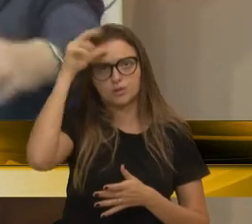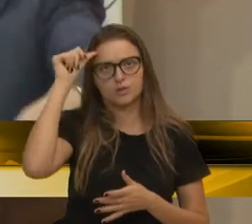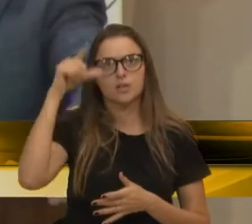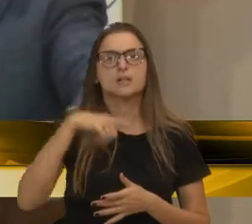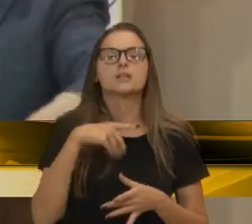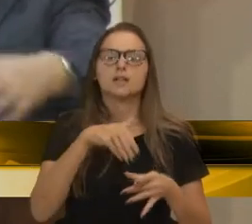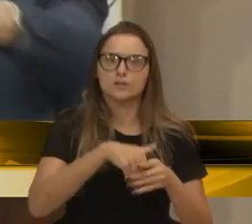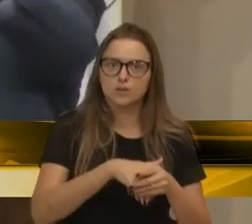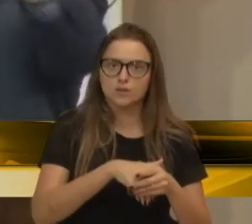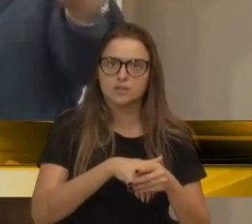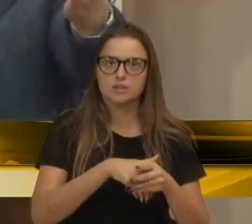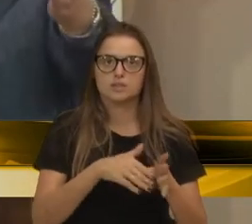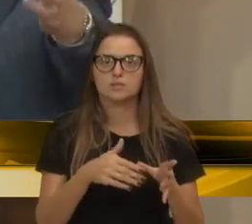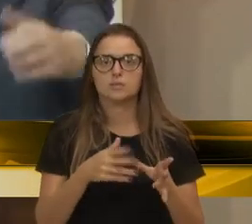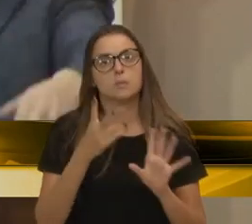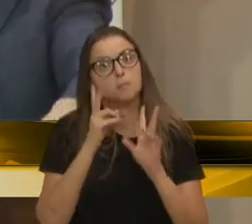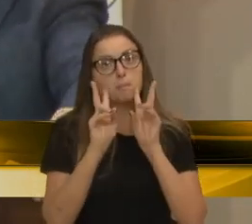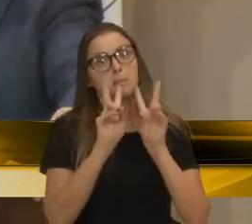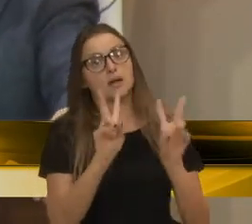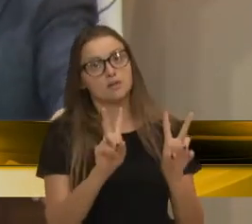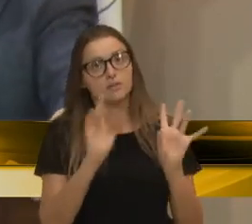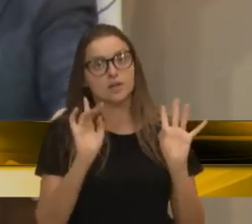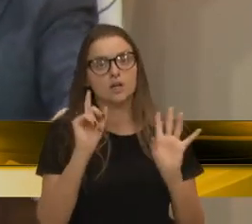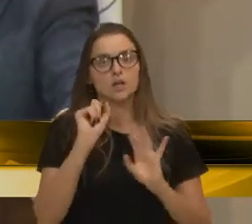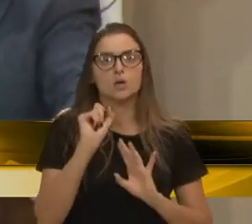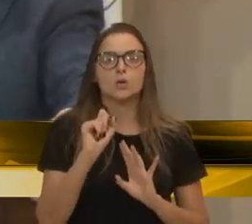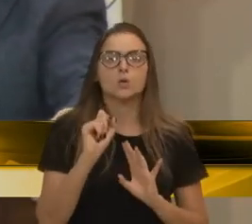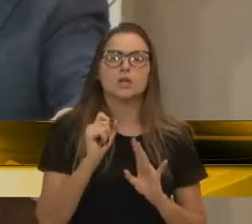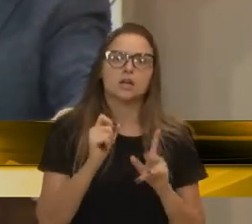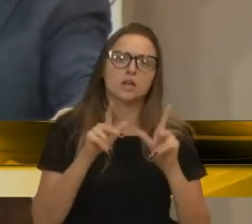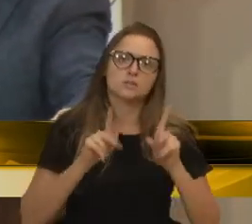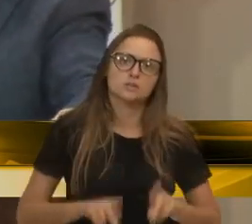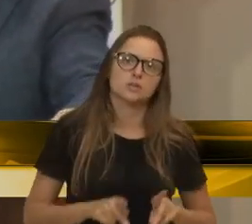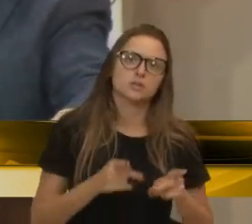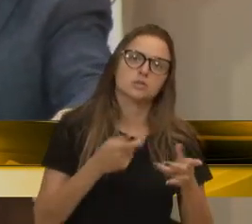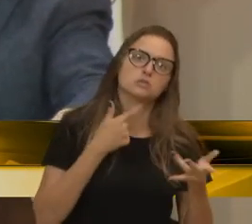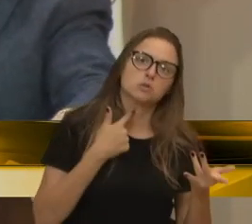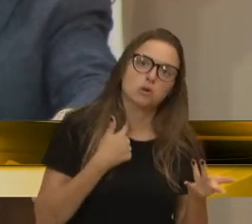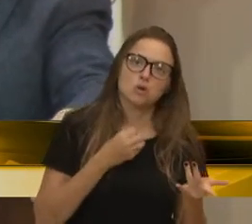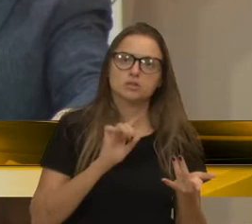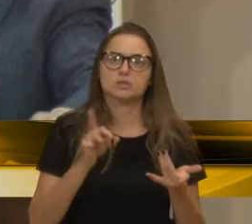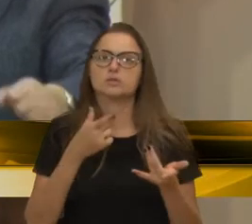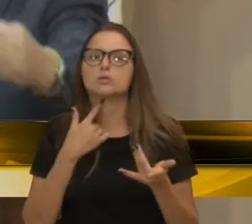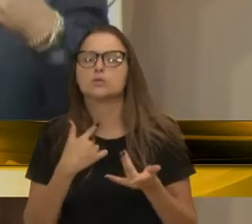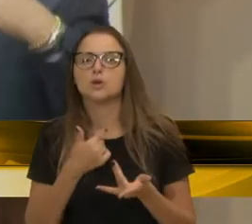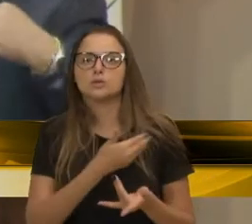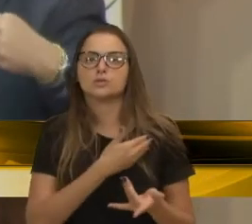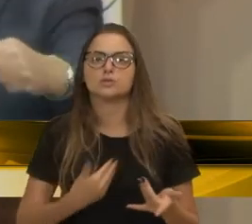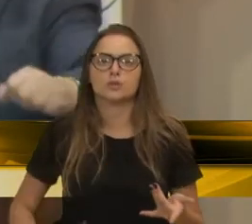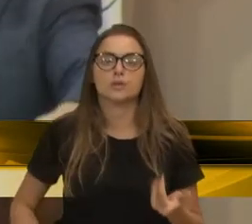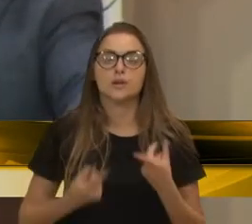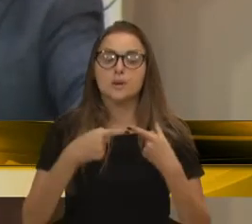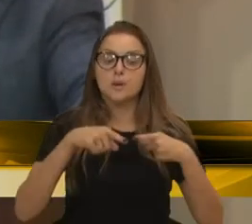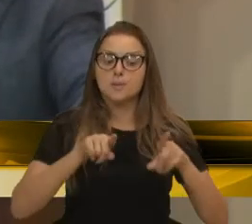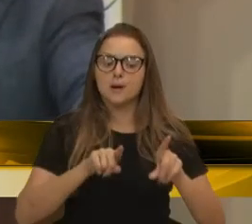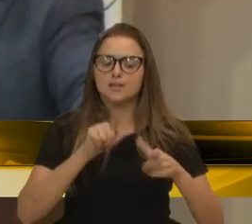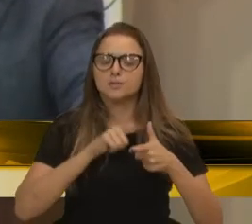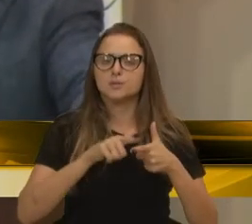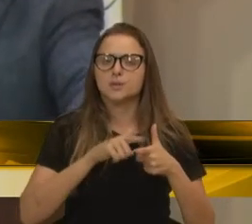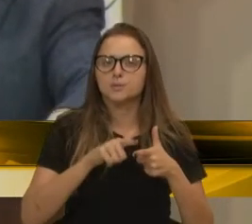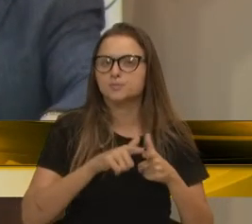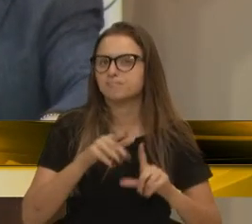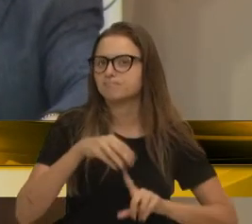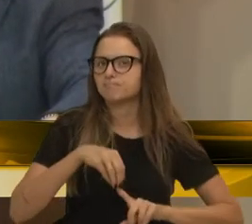eleição para medir o contentamento ou não da população com relação ao atual governo. Mas o problema principal,